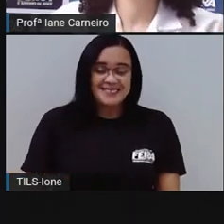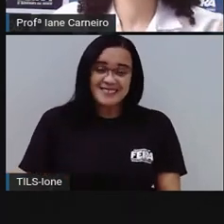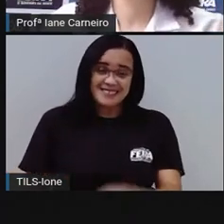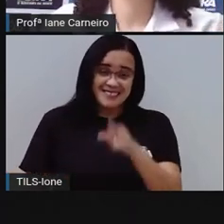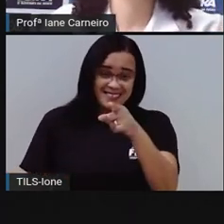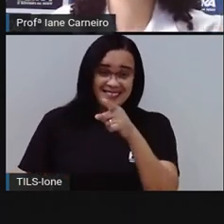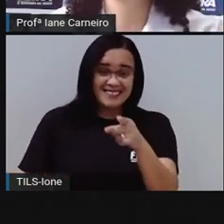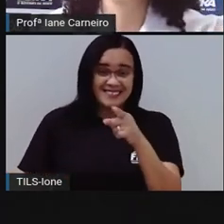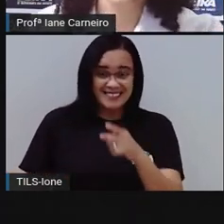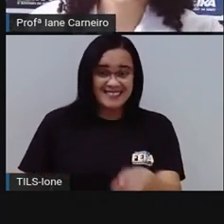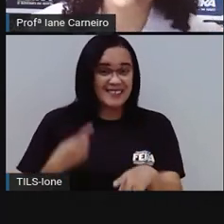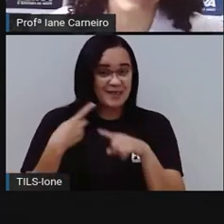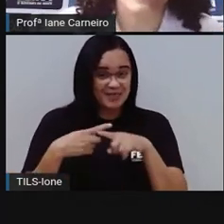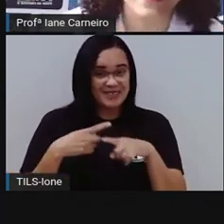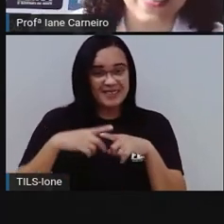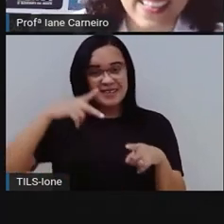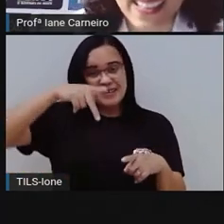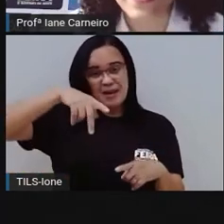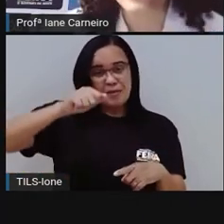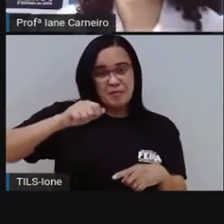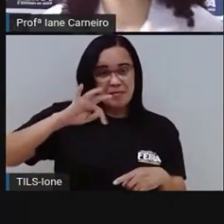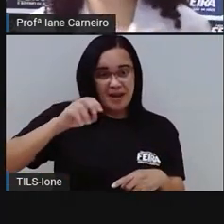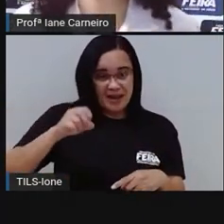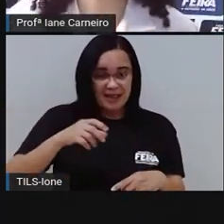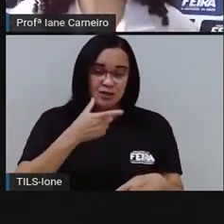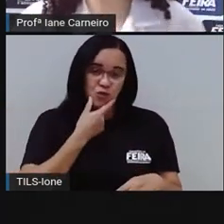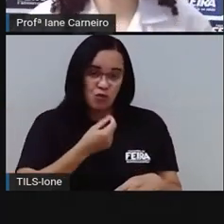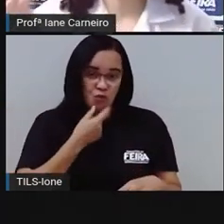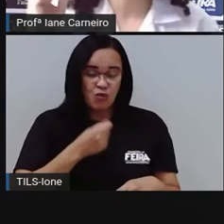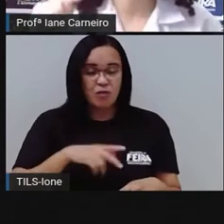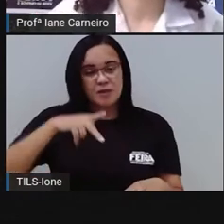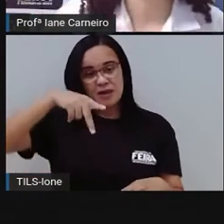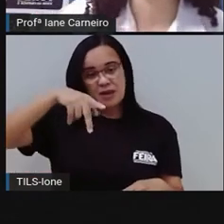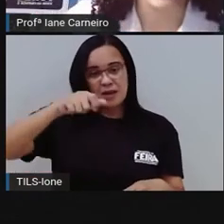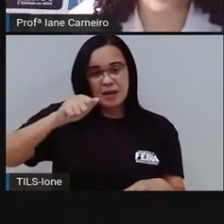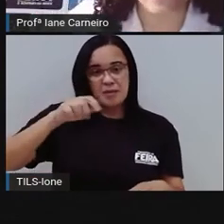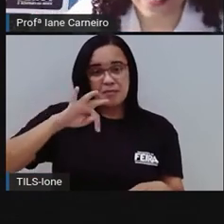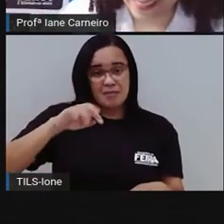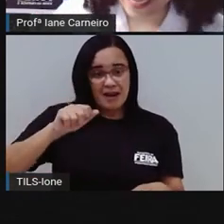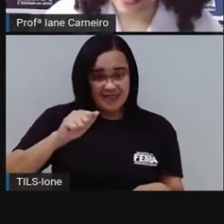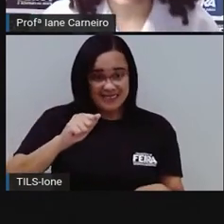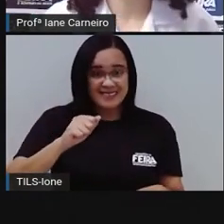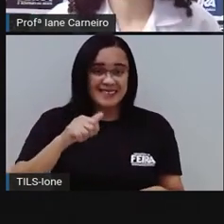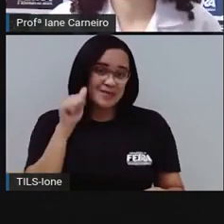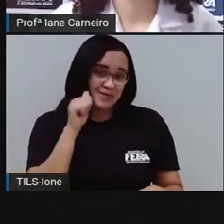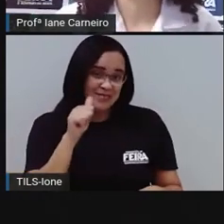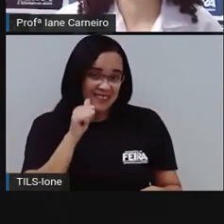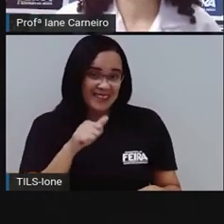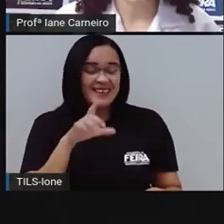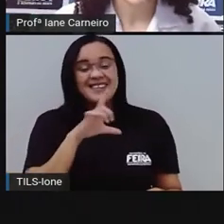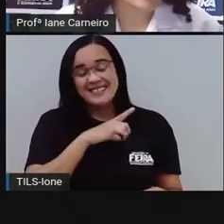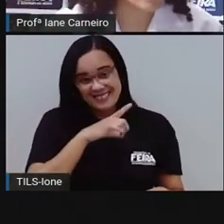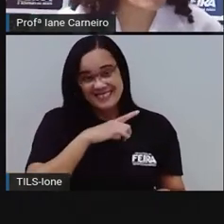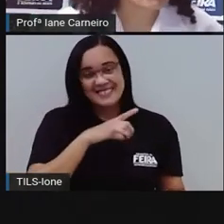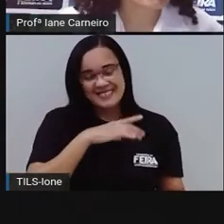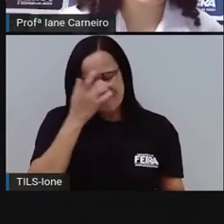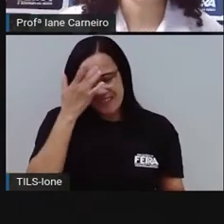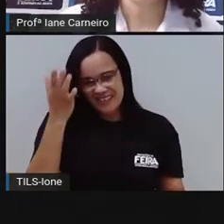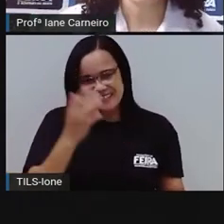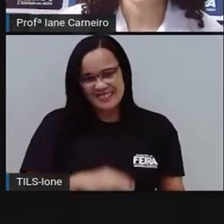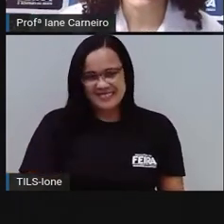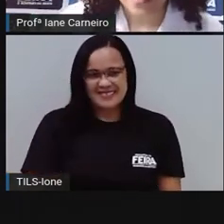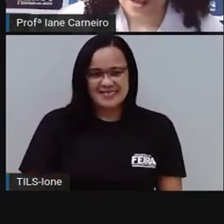patas, né? O pato e a pata. A Pró acertou esse sem querer, ó. Tem uns que a gente acerta facinho, né?